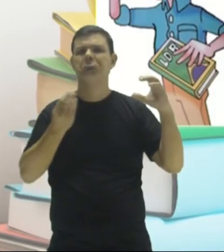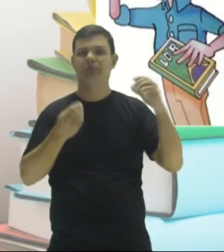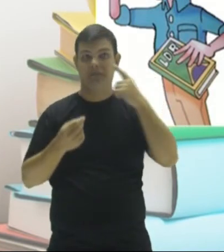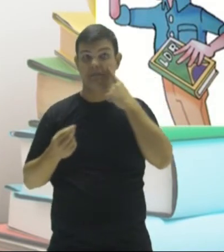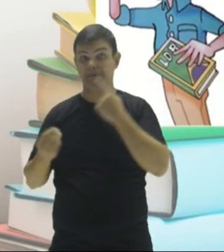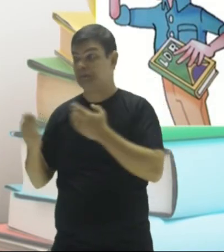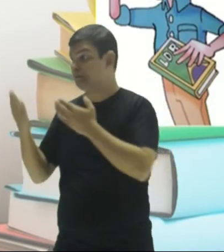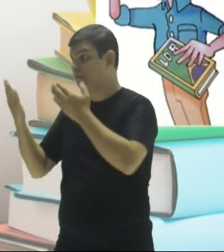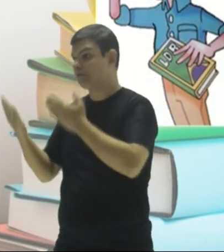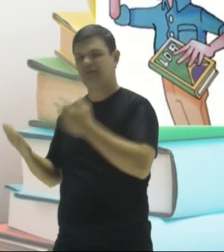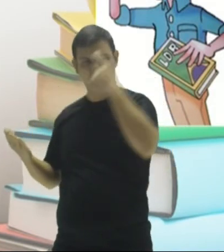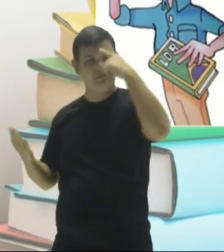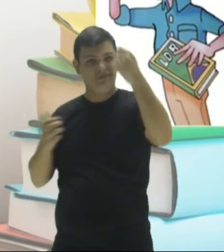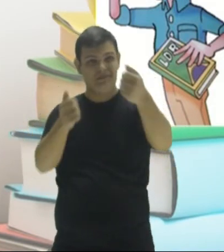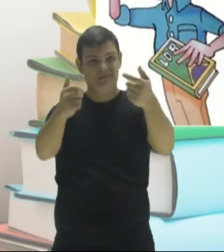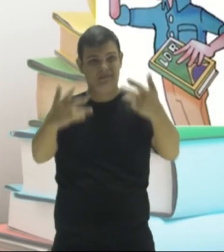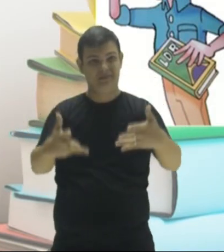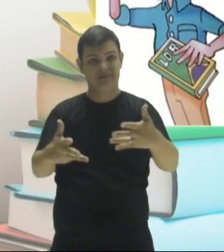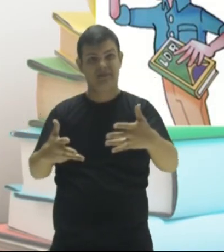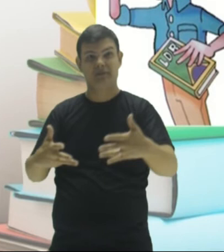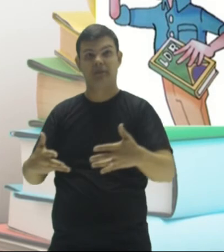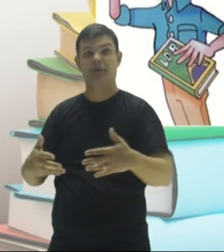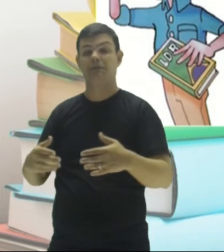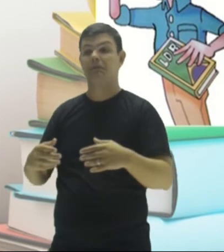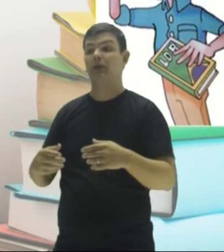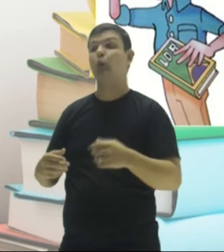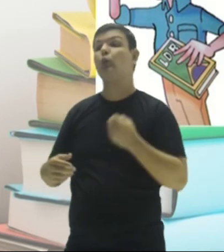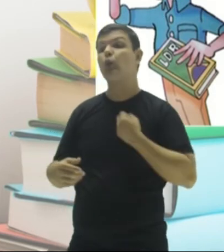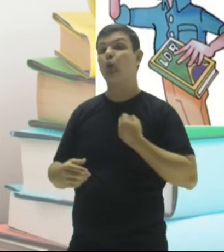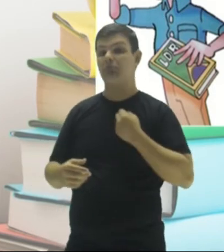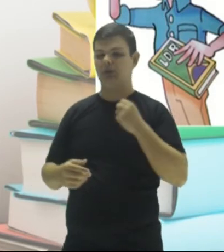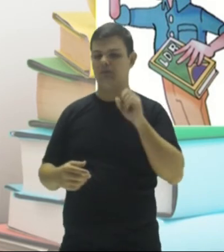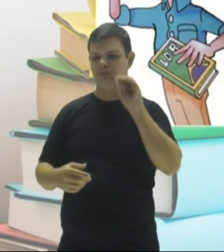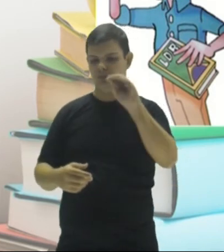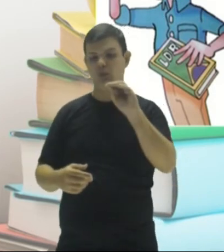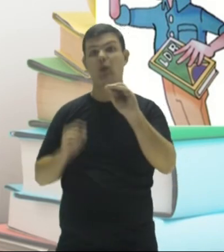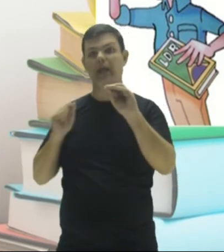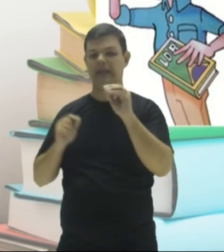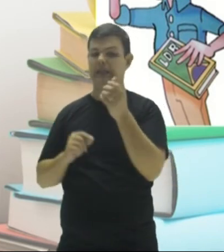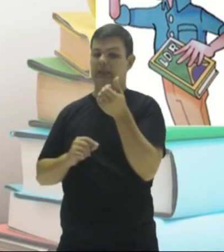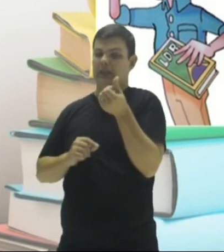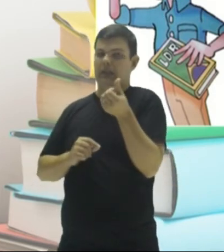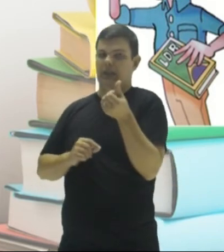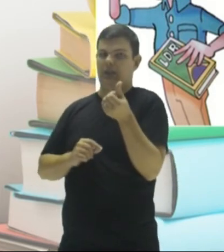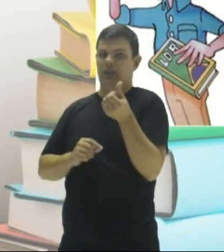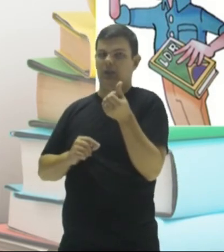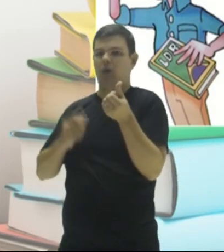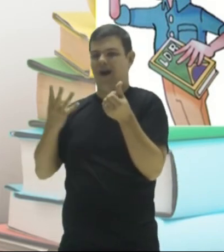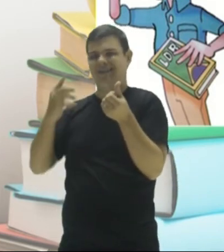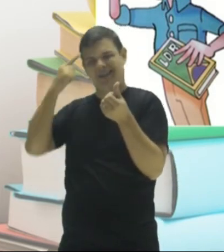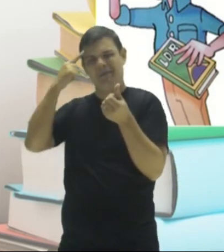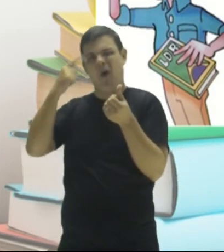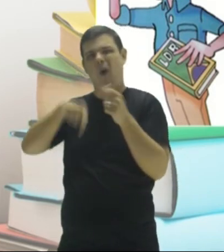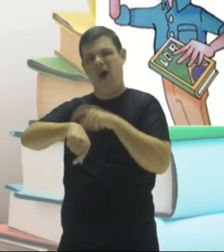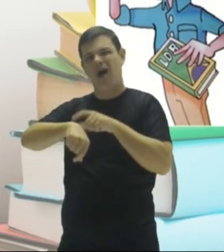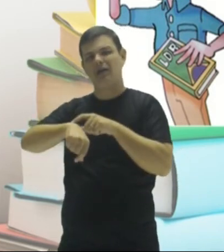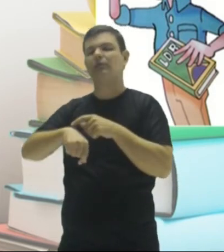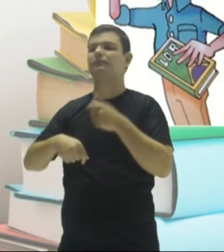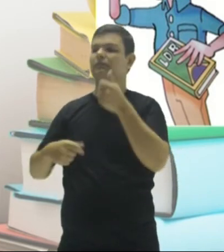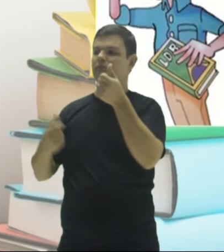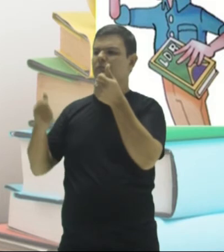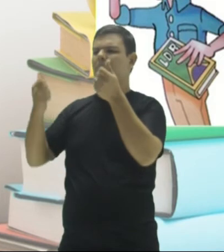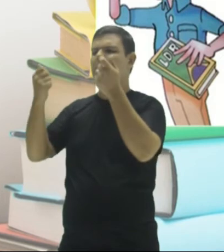Eu expliquei para vocês, né? Eu pego os números dados, neste caso, o seis e o quatro, e vou